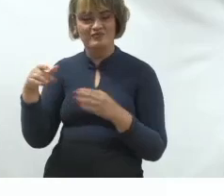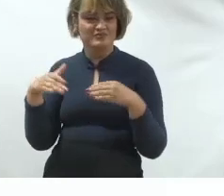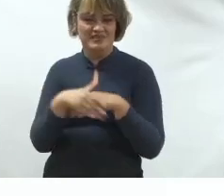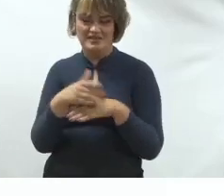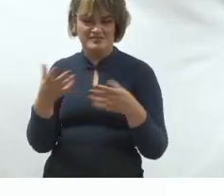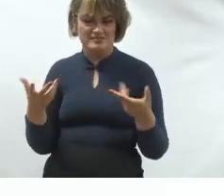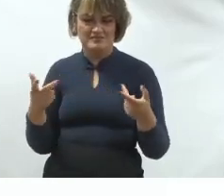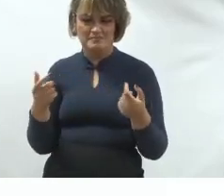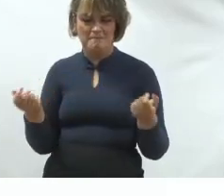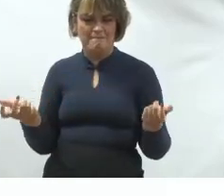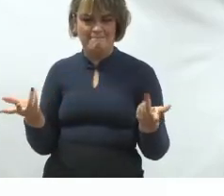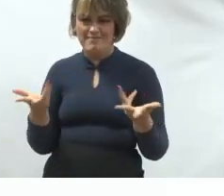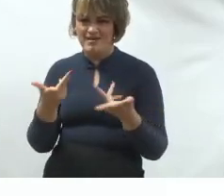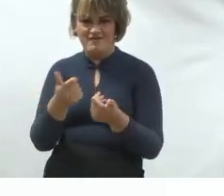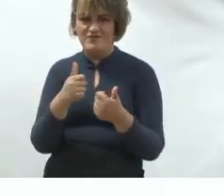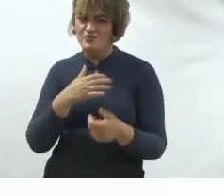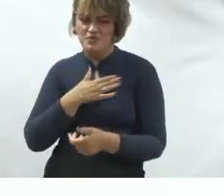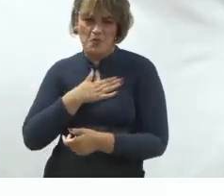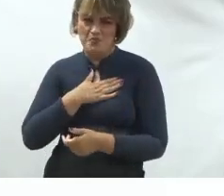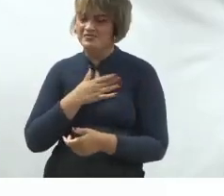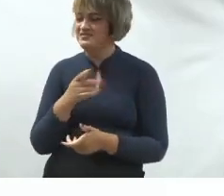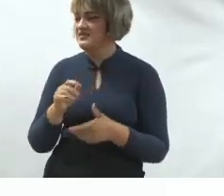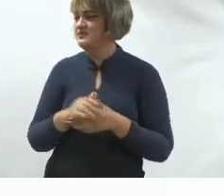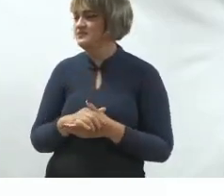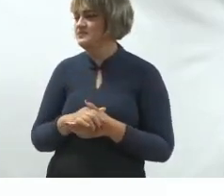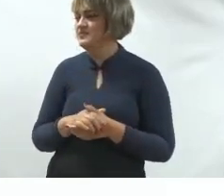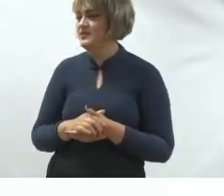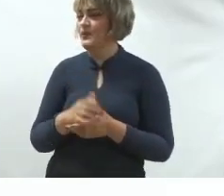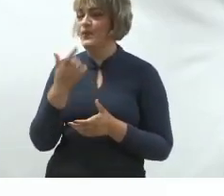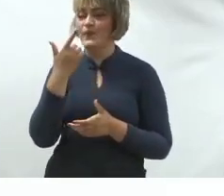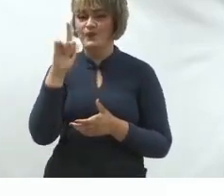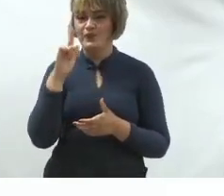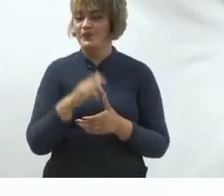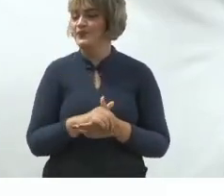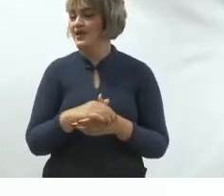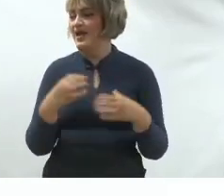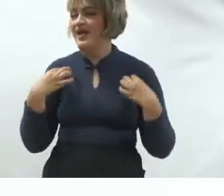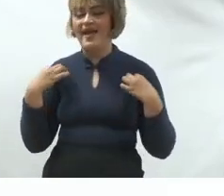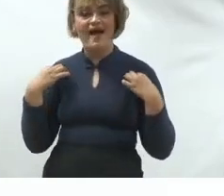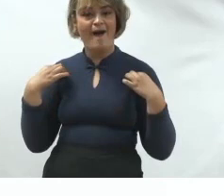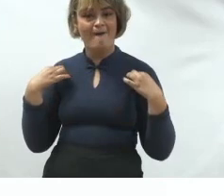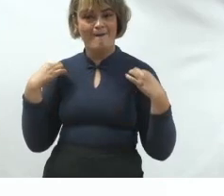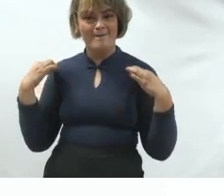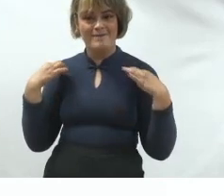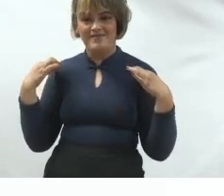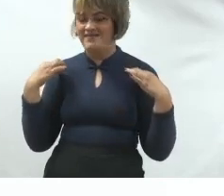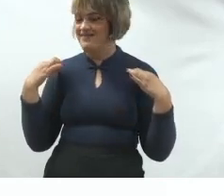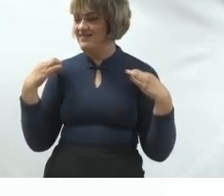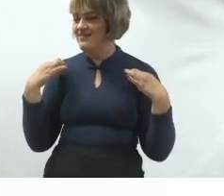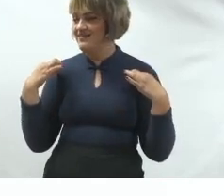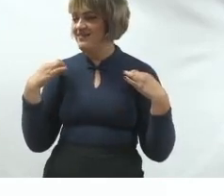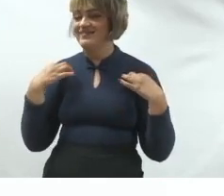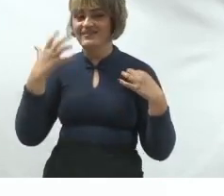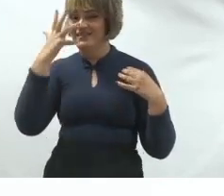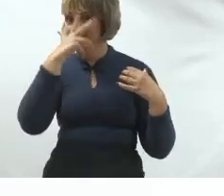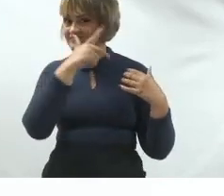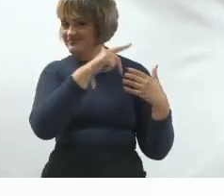maravilhoso, que eu amei. O nosso uniforme Rio. Lindo.